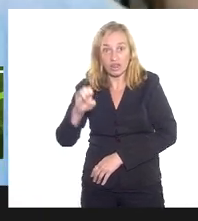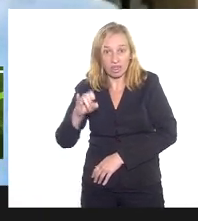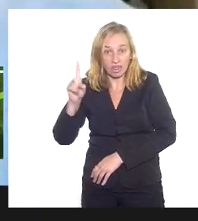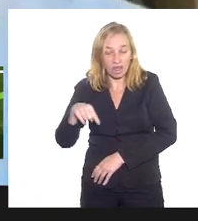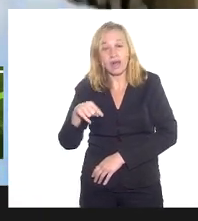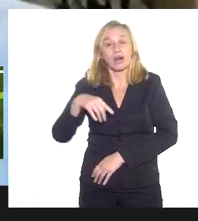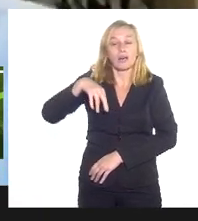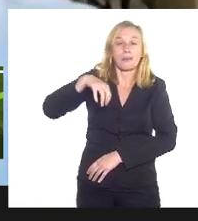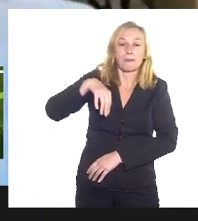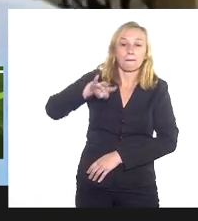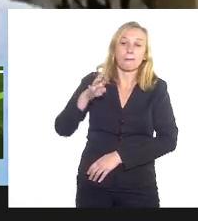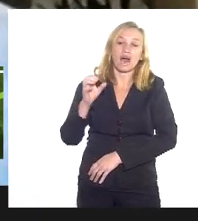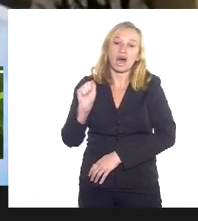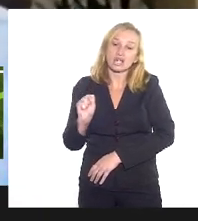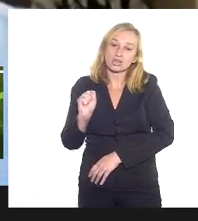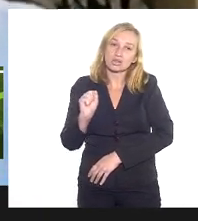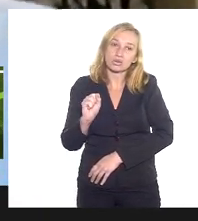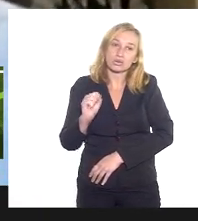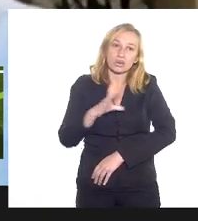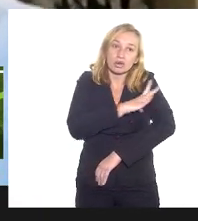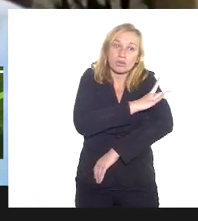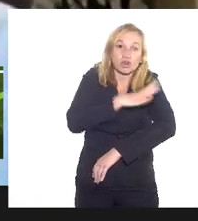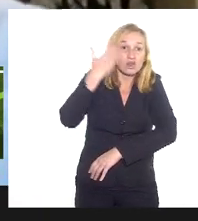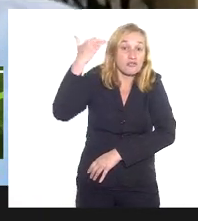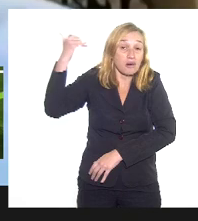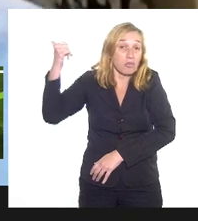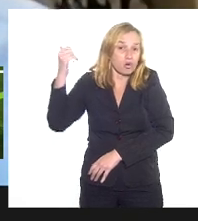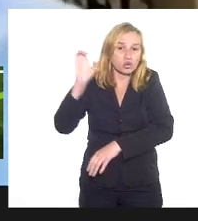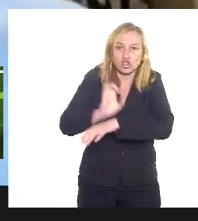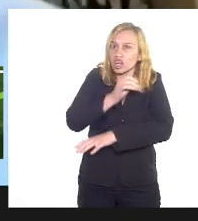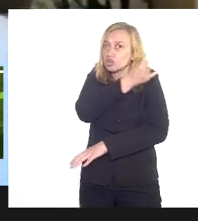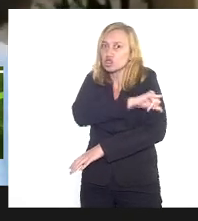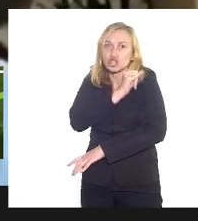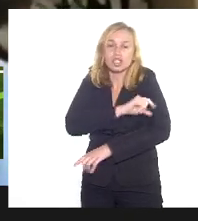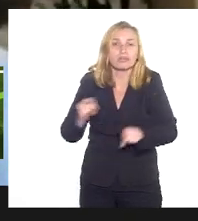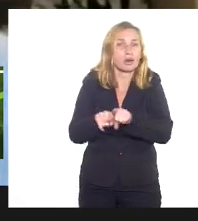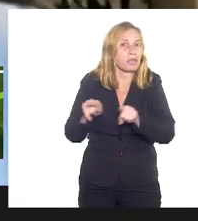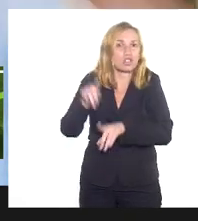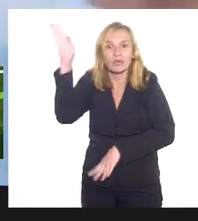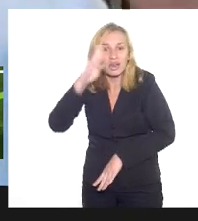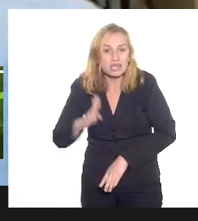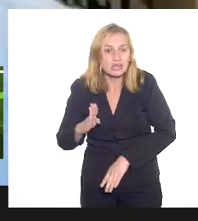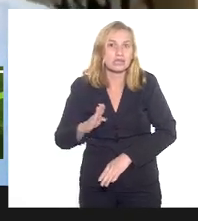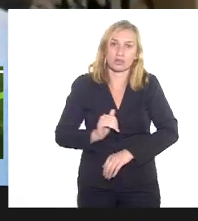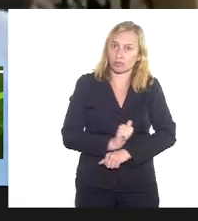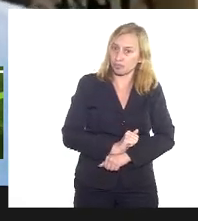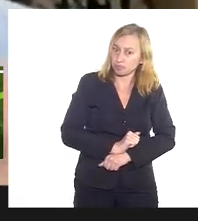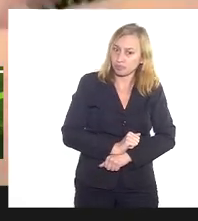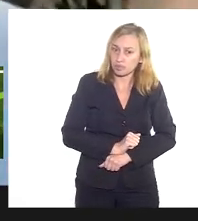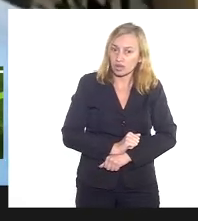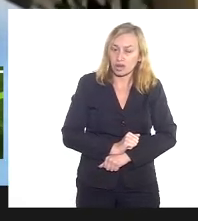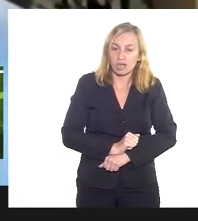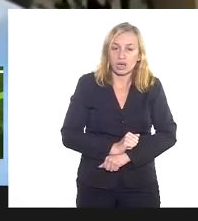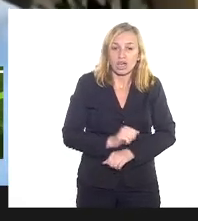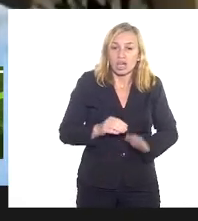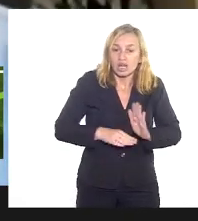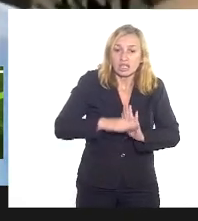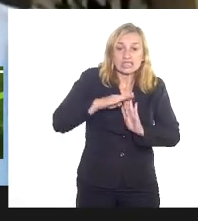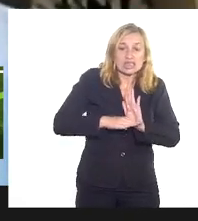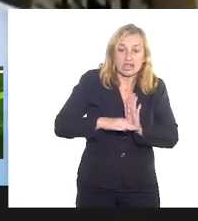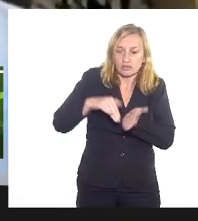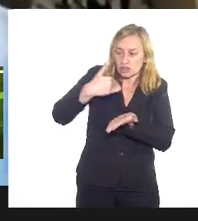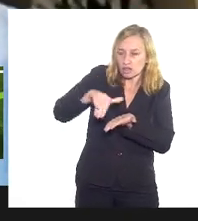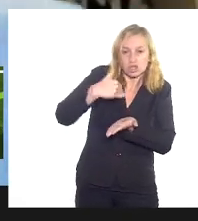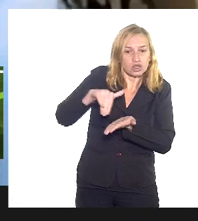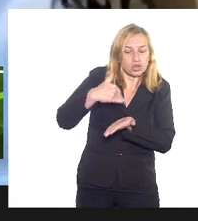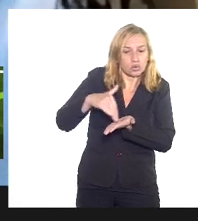nomes mais importantes do candomblé no estado do Rio de Janeiro e no Brasil. Ele está no mesmo nível do escritor José Berlista, é